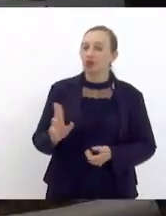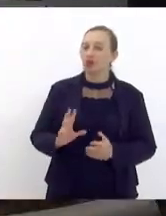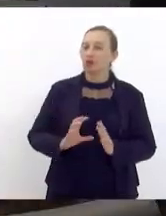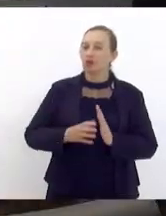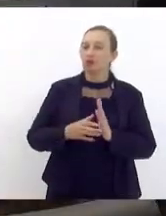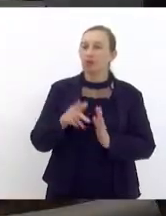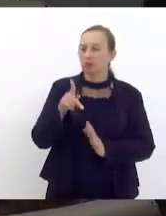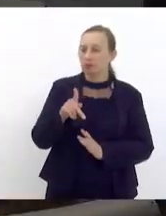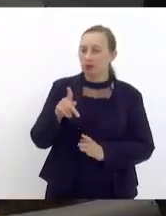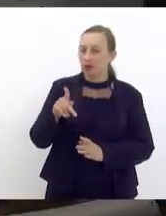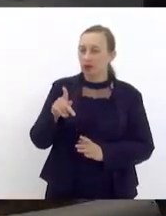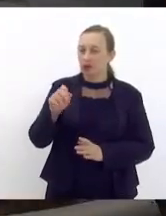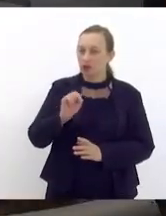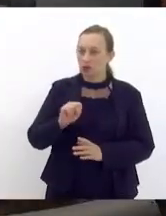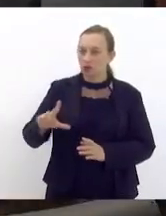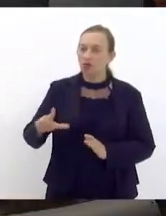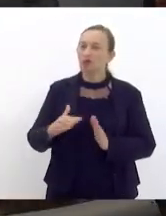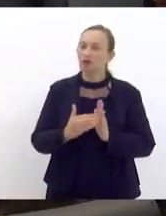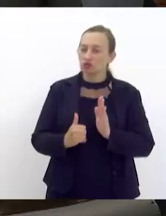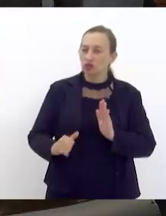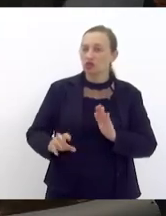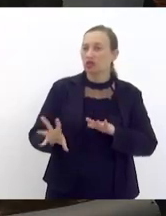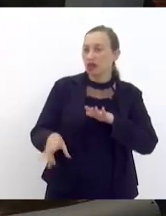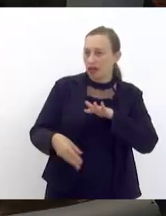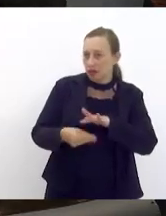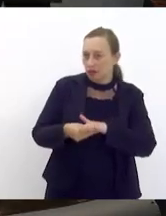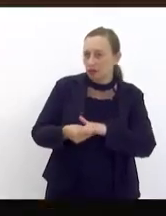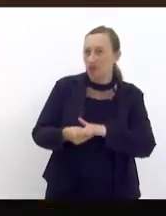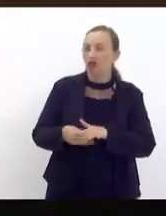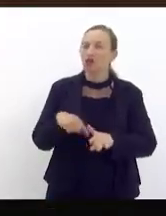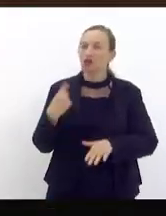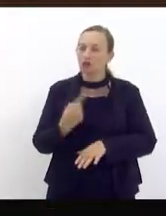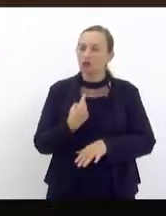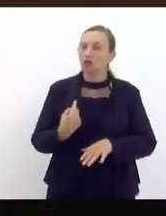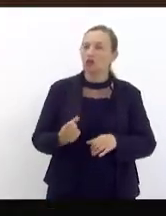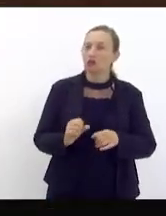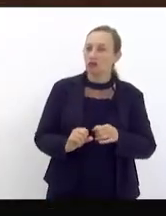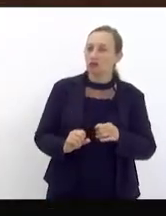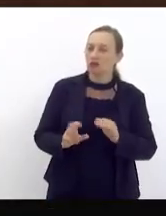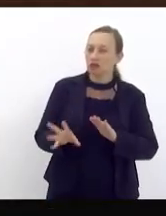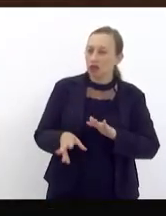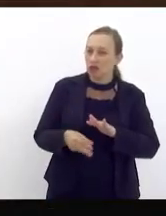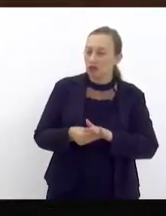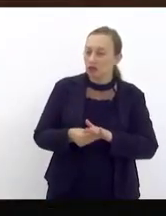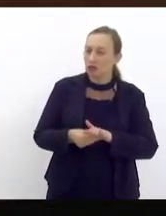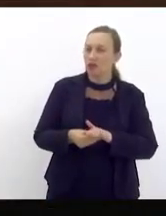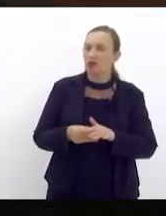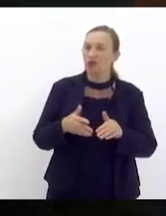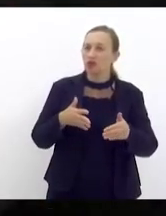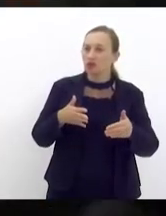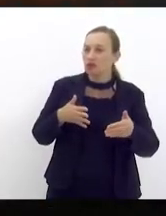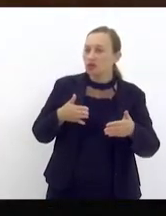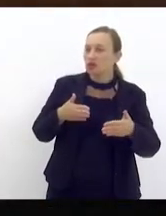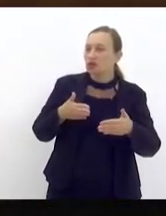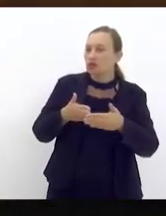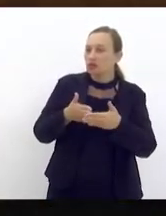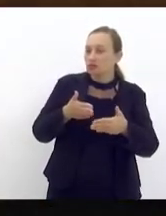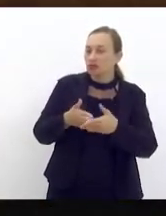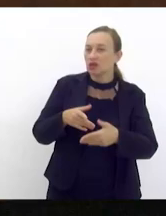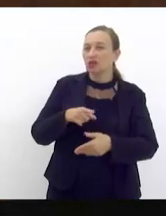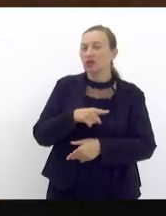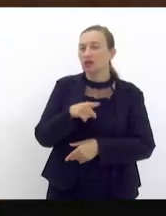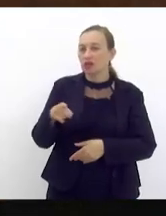PSOL nós vamos estar retirando a emenda nós fizemos a emenda no intuito de restringir para aqueles que